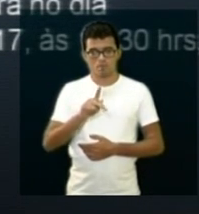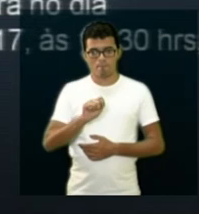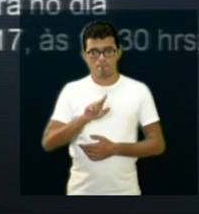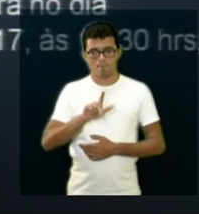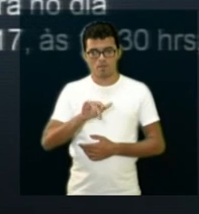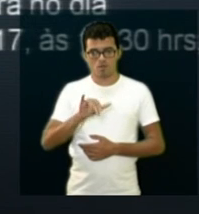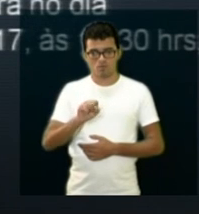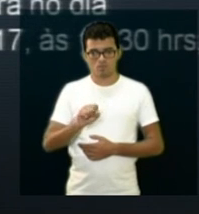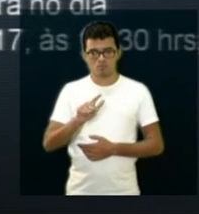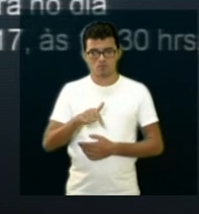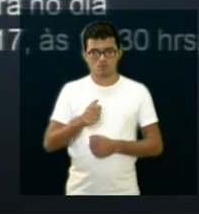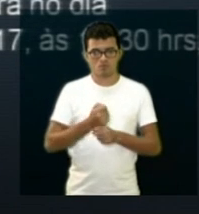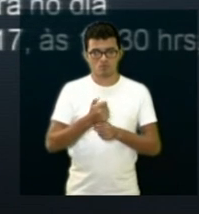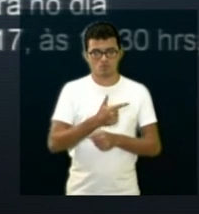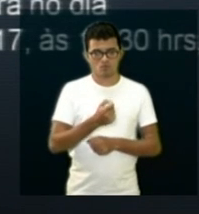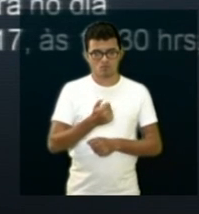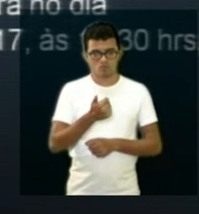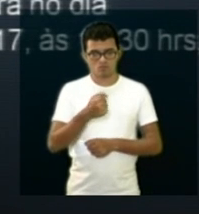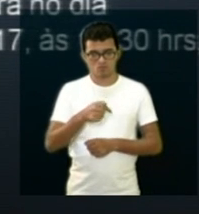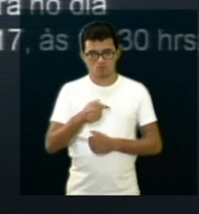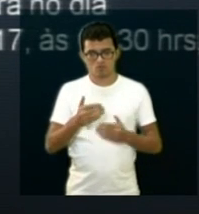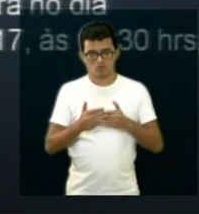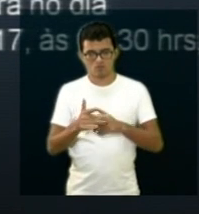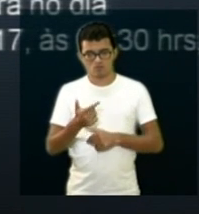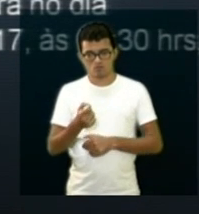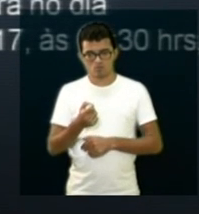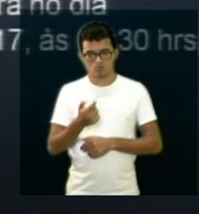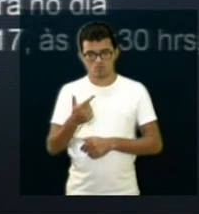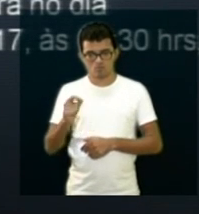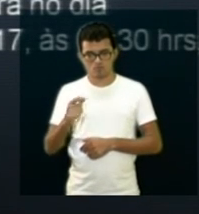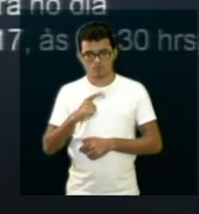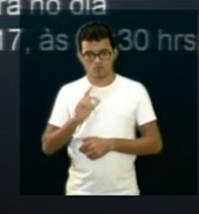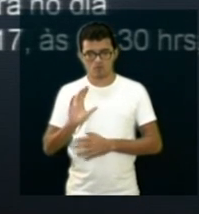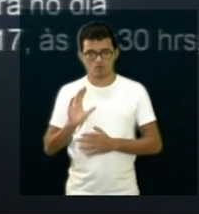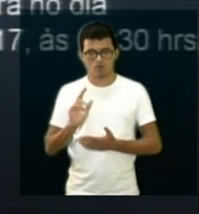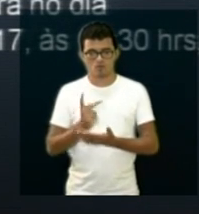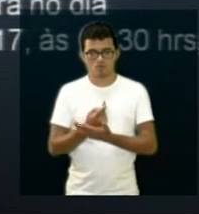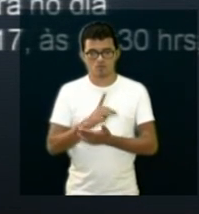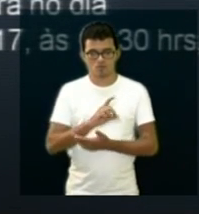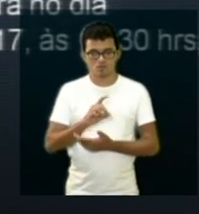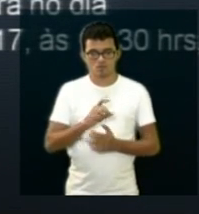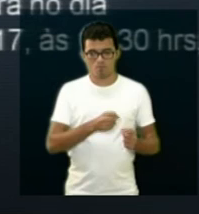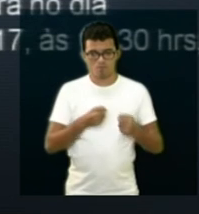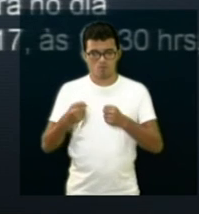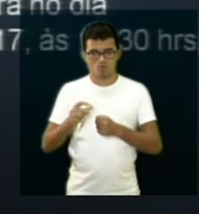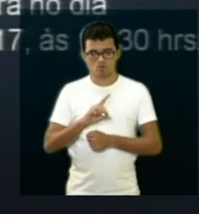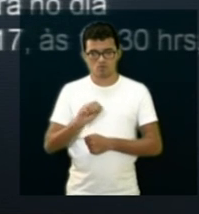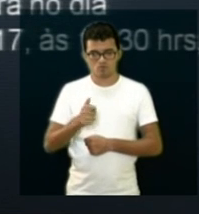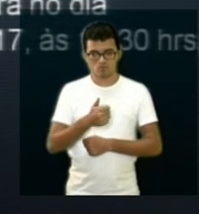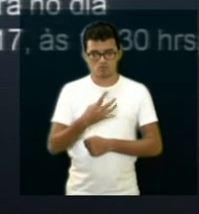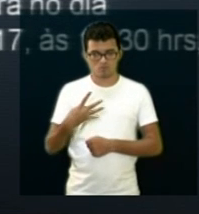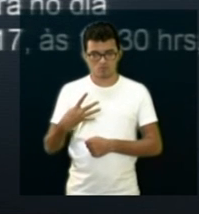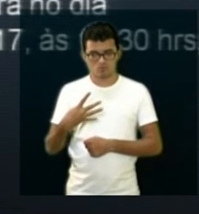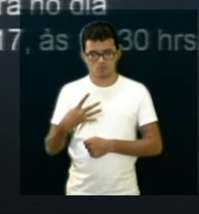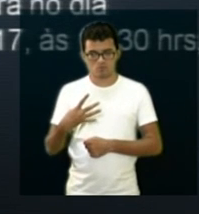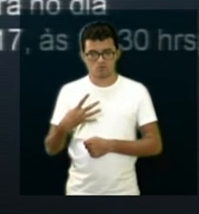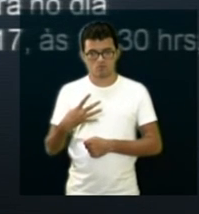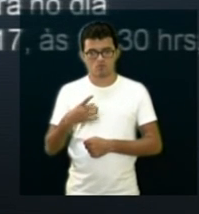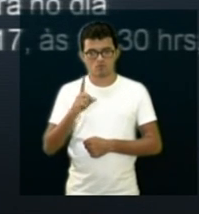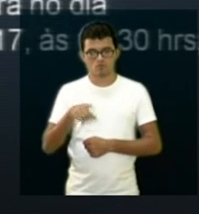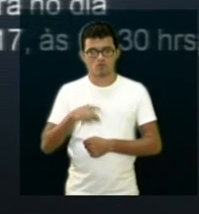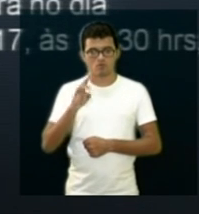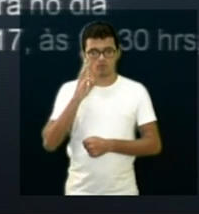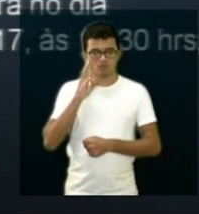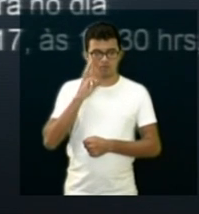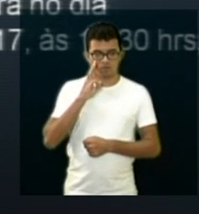2017 a 2020. E a solenidade de posse acontecerá no dia 14, infelizmente é uma terça